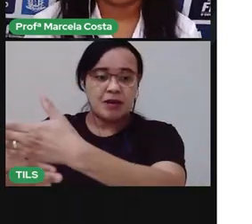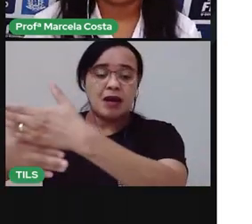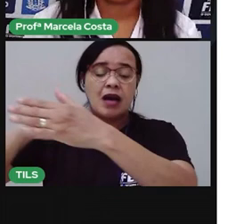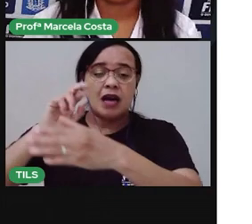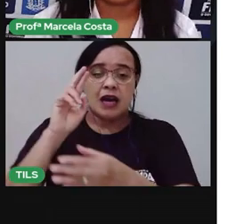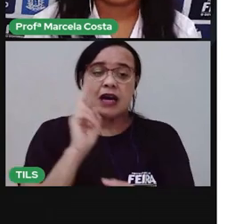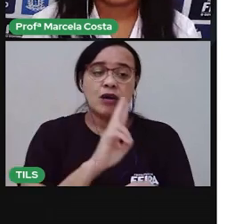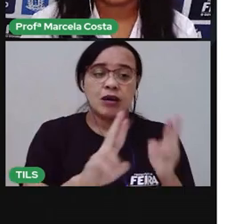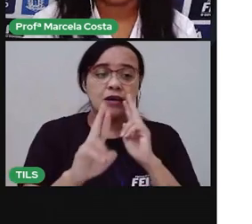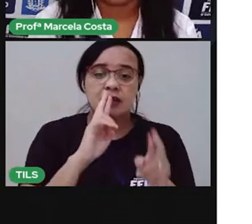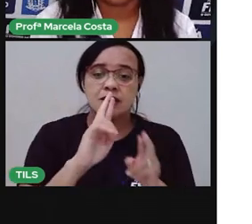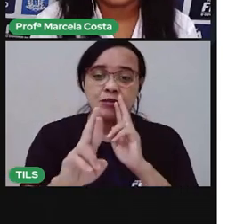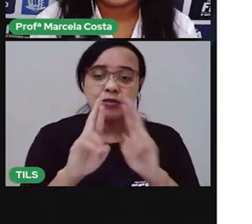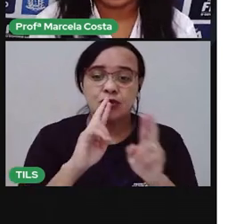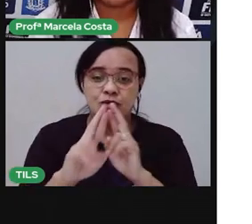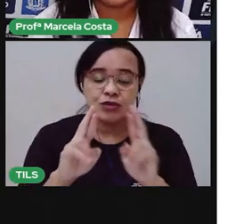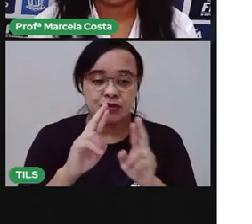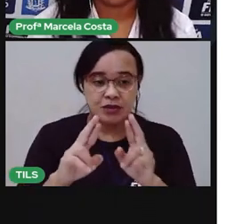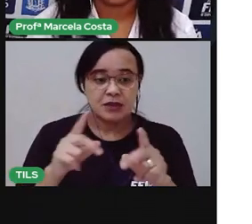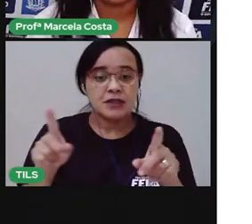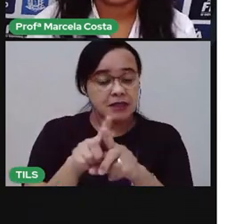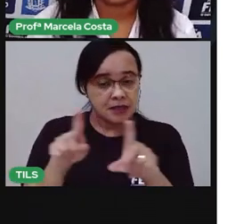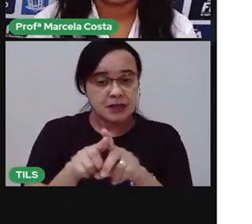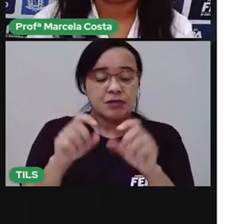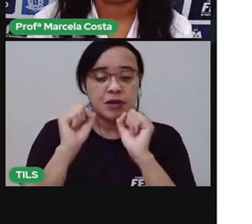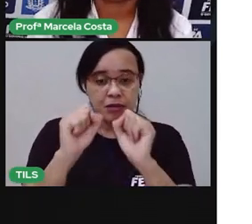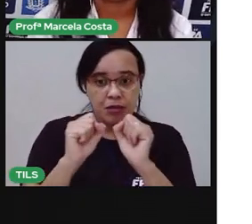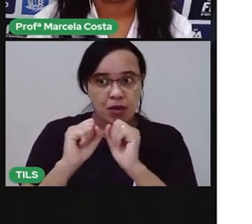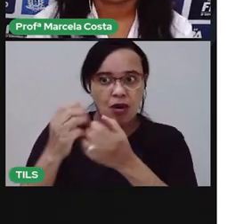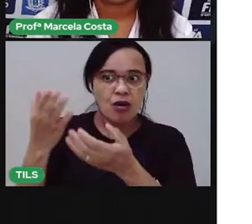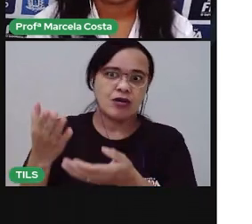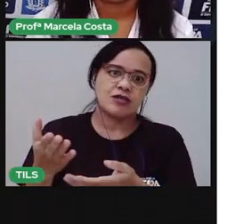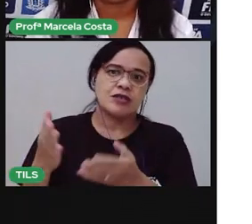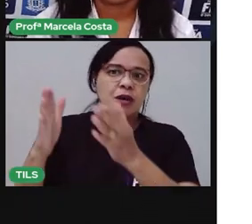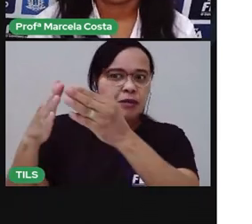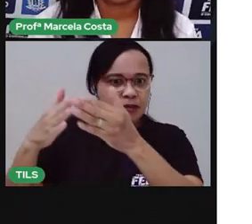a escrever, a digitar isso que você não sabe. Escreve sozinho ainda.